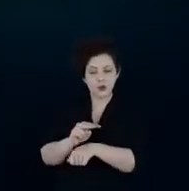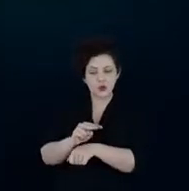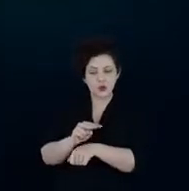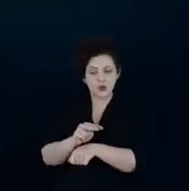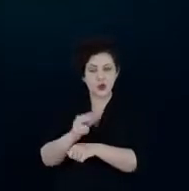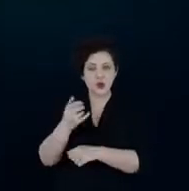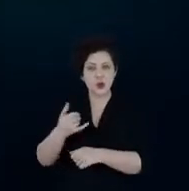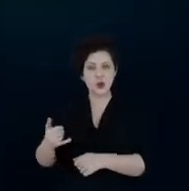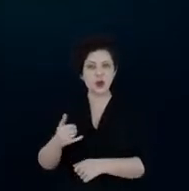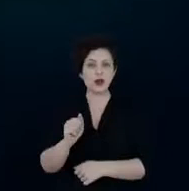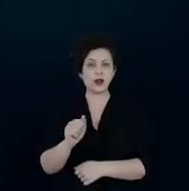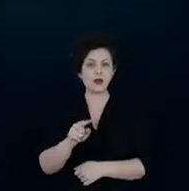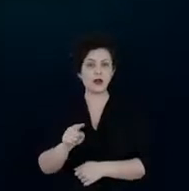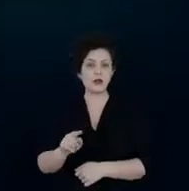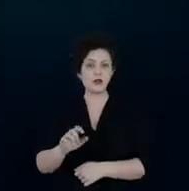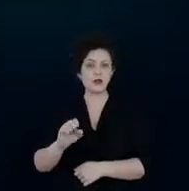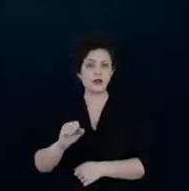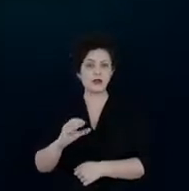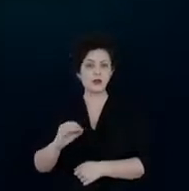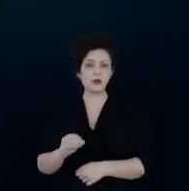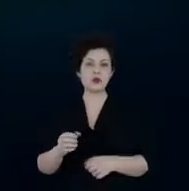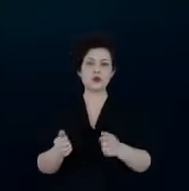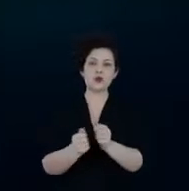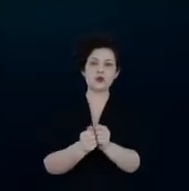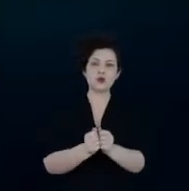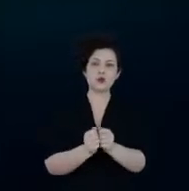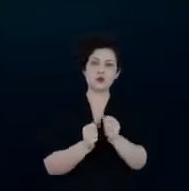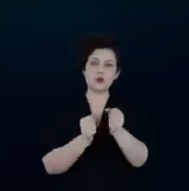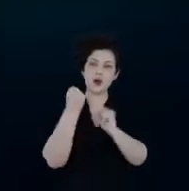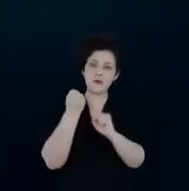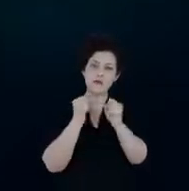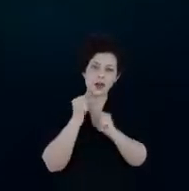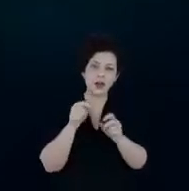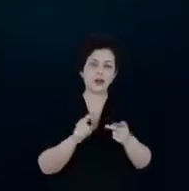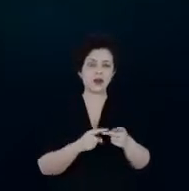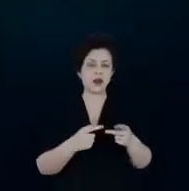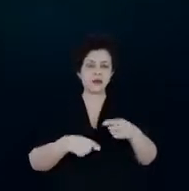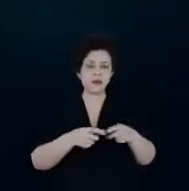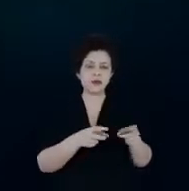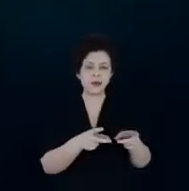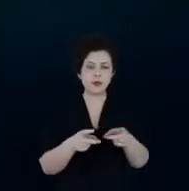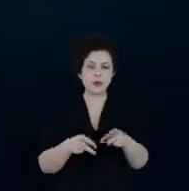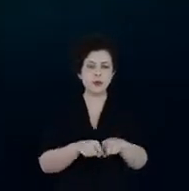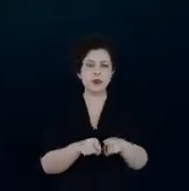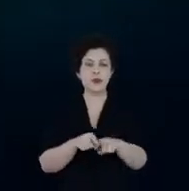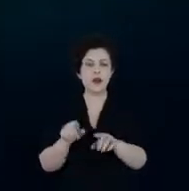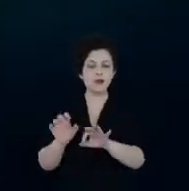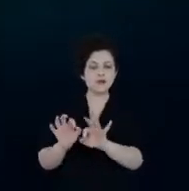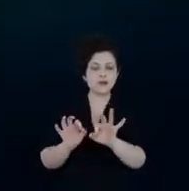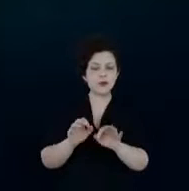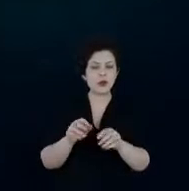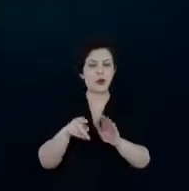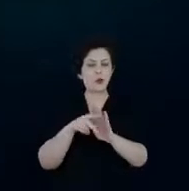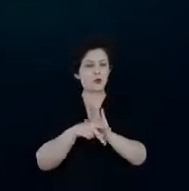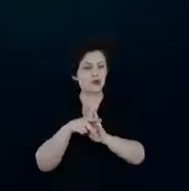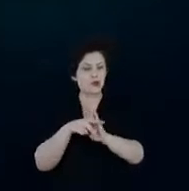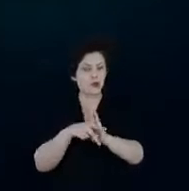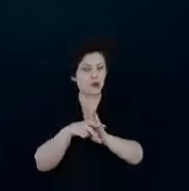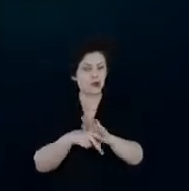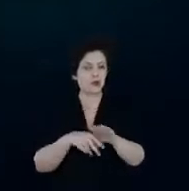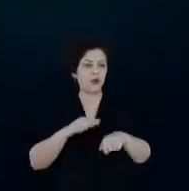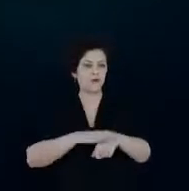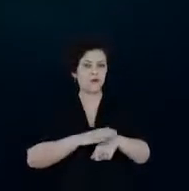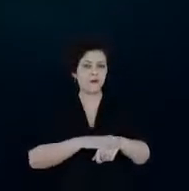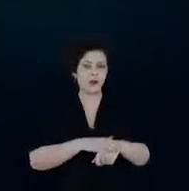as ESCOS, juntamente com fabricantes, comerciantes e consumidores, elas elaboram os projetos, executam os projetos e